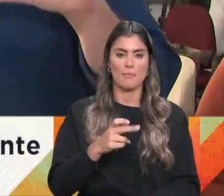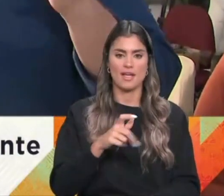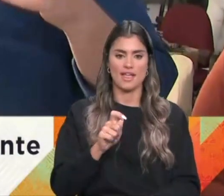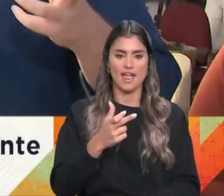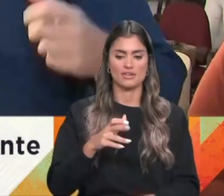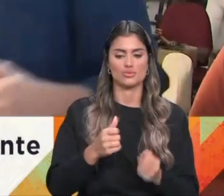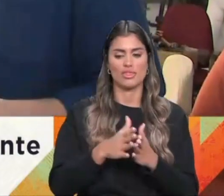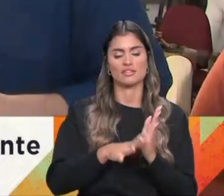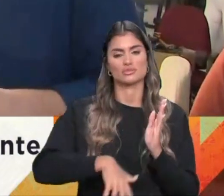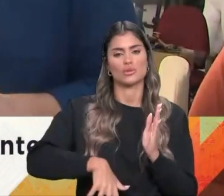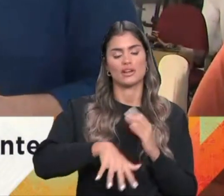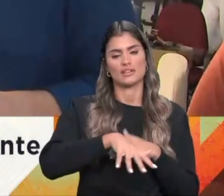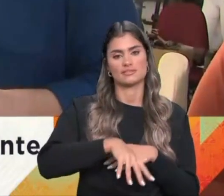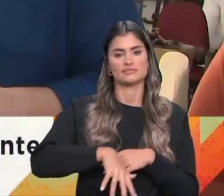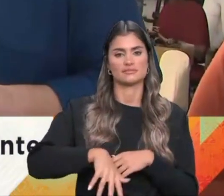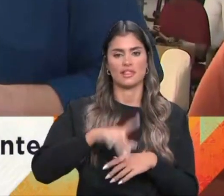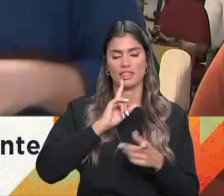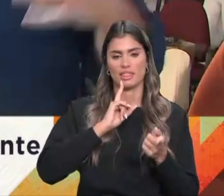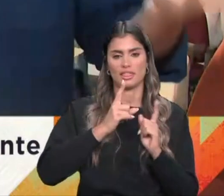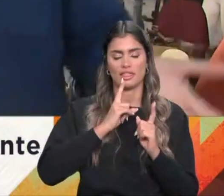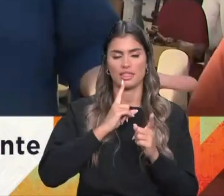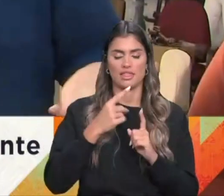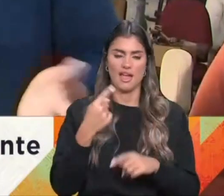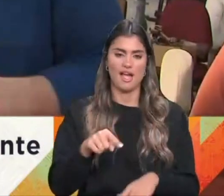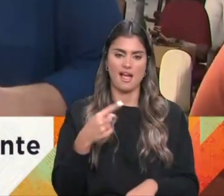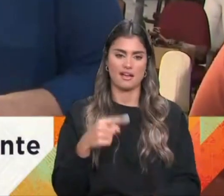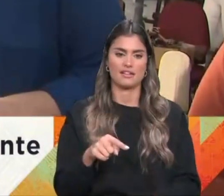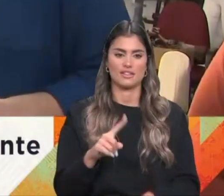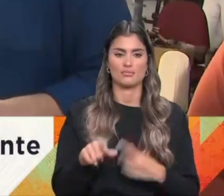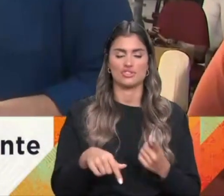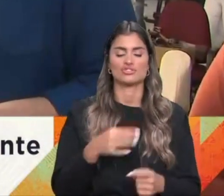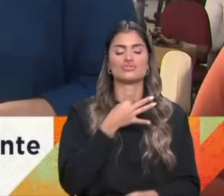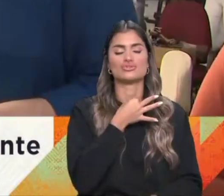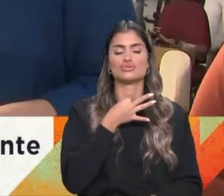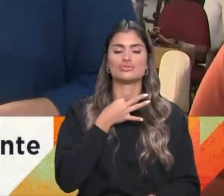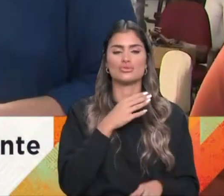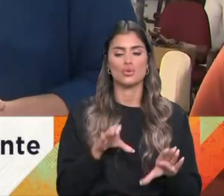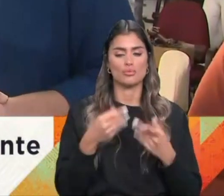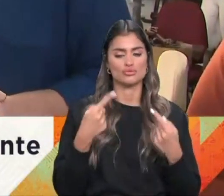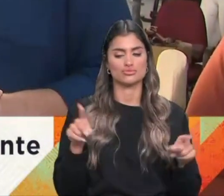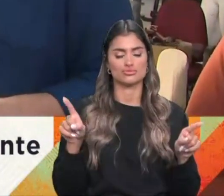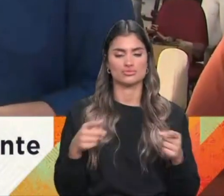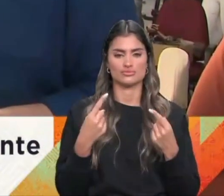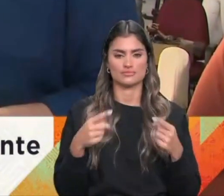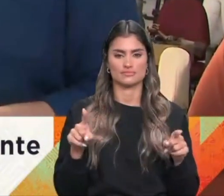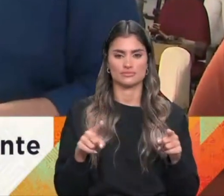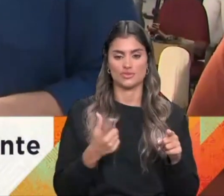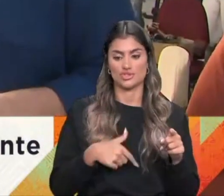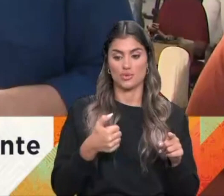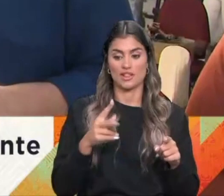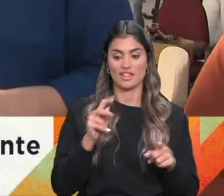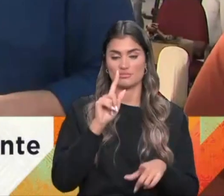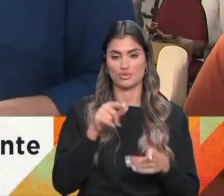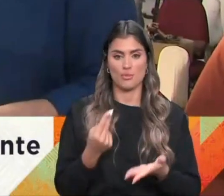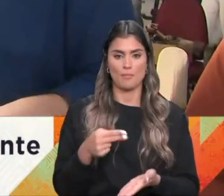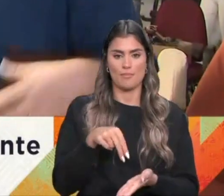ácida do humor existe nesta opereta. Depois, muito bem cantada pelo cor e pelos nossos solistas, somos 53 pessoas em cena, com